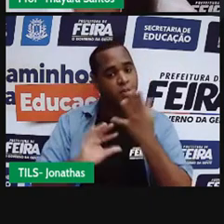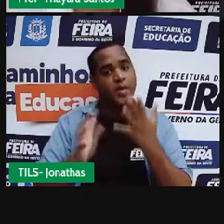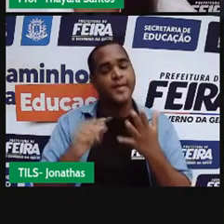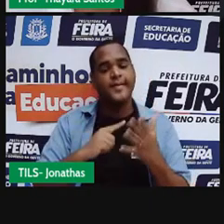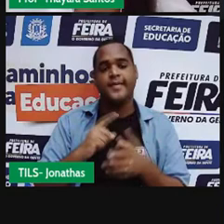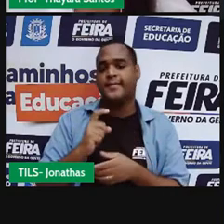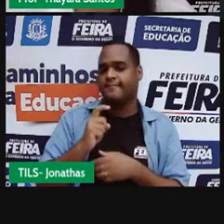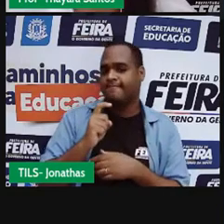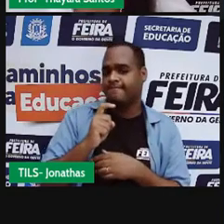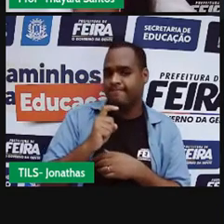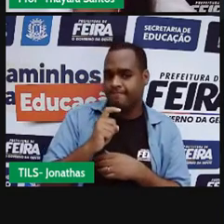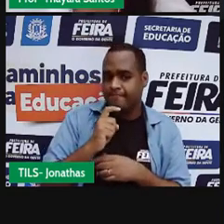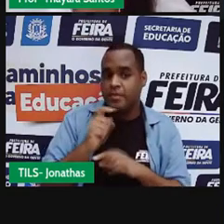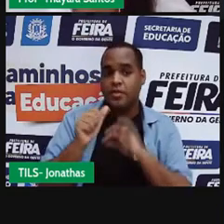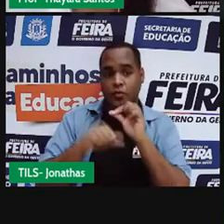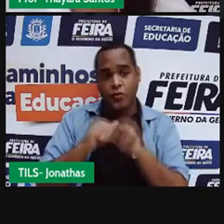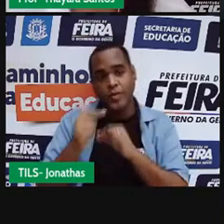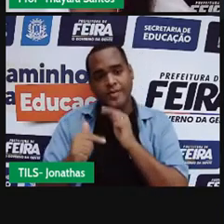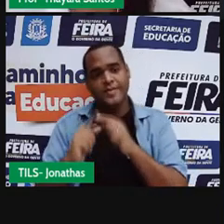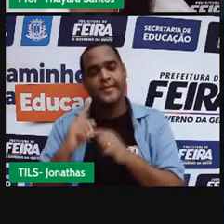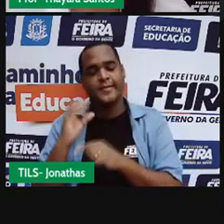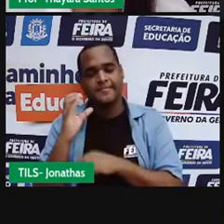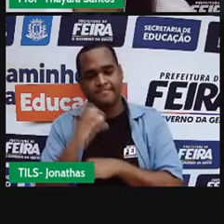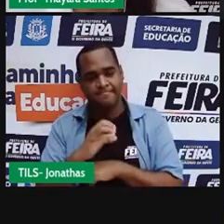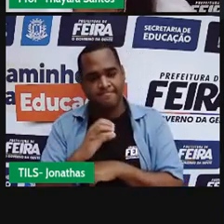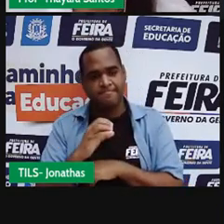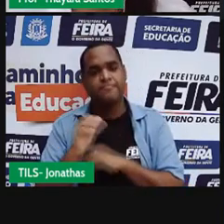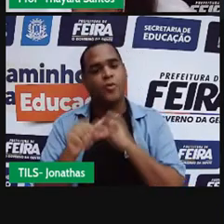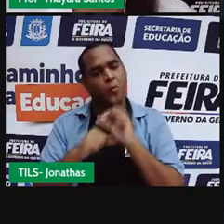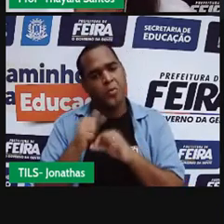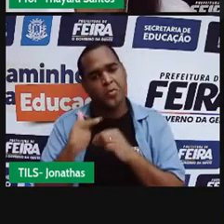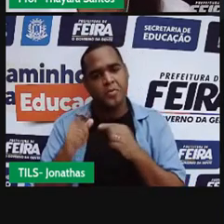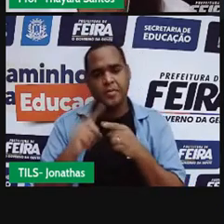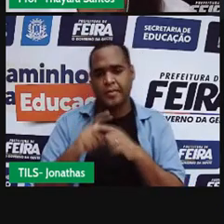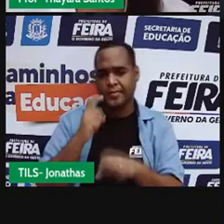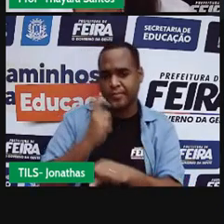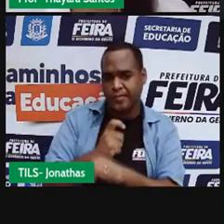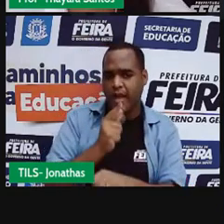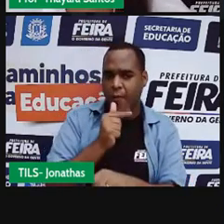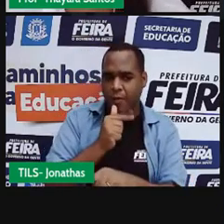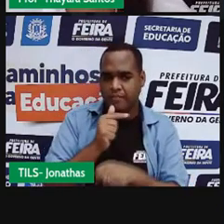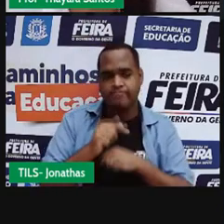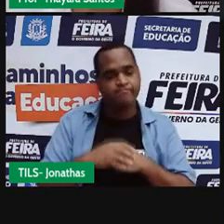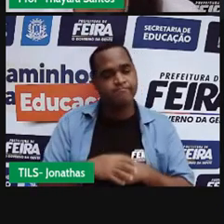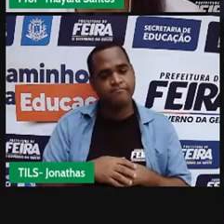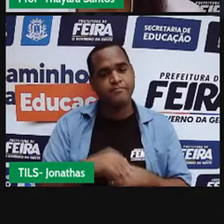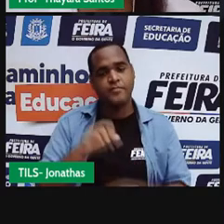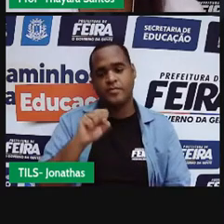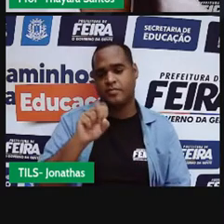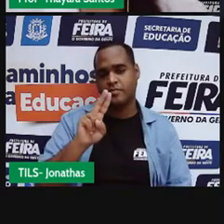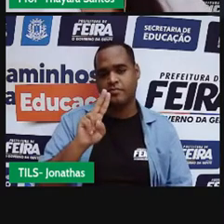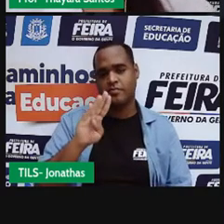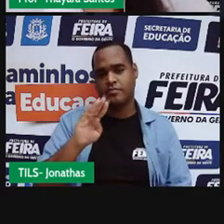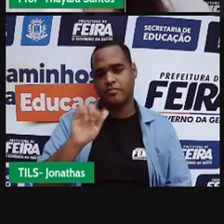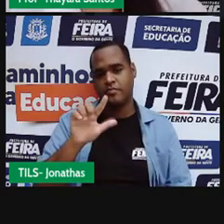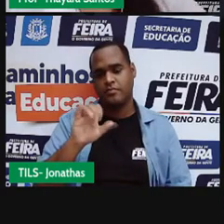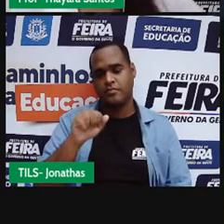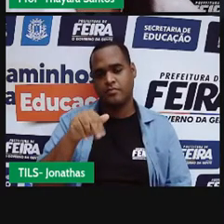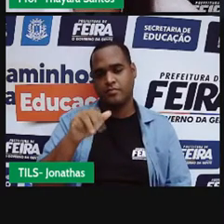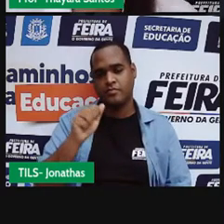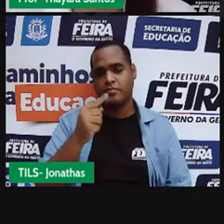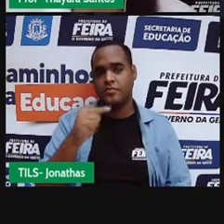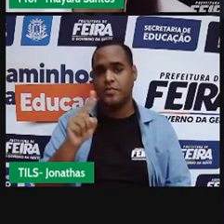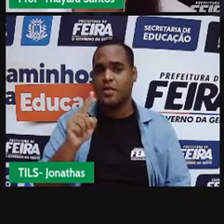direto para o gasoso ou do gasoso direto para o sólido. E essa mudança a gente chama de sublimação. Tem alguns livros que